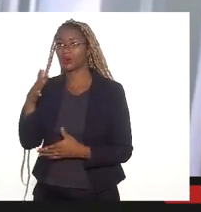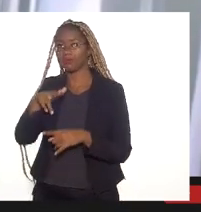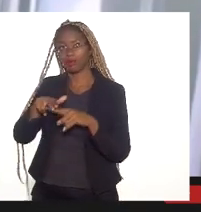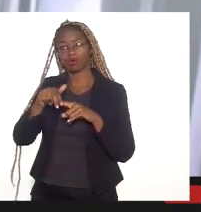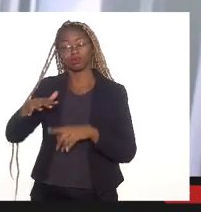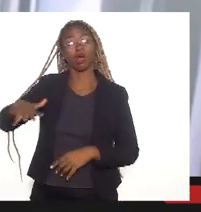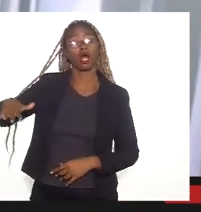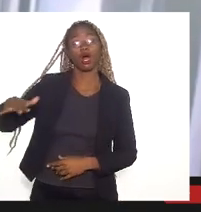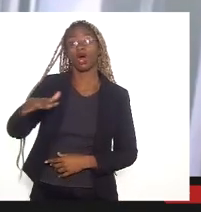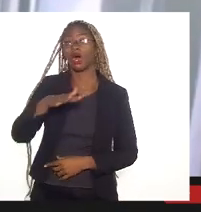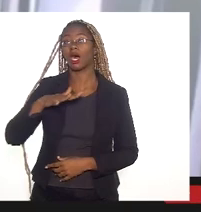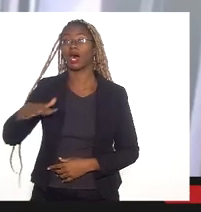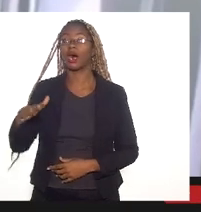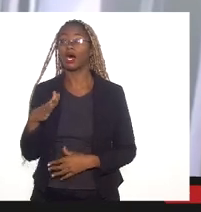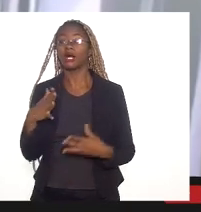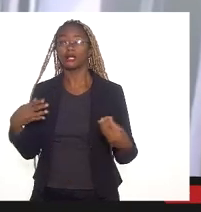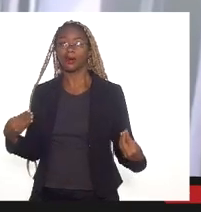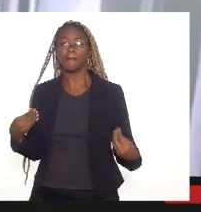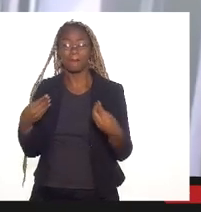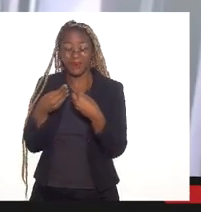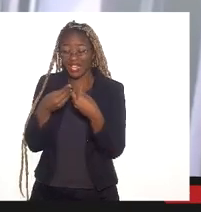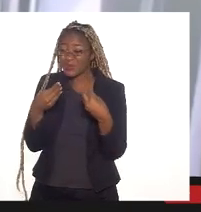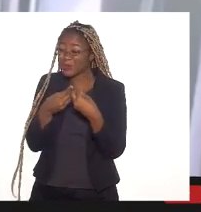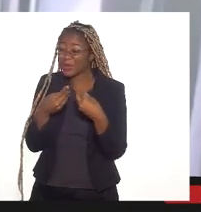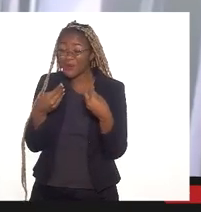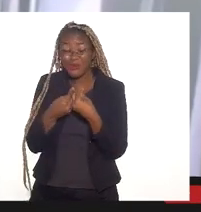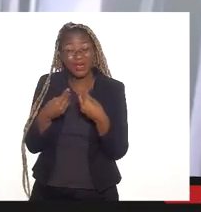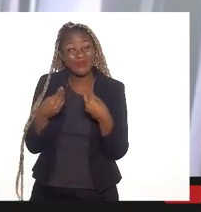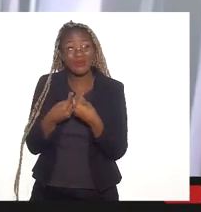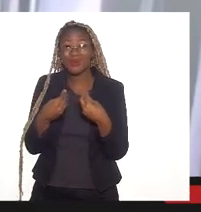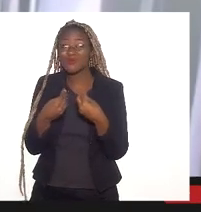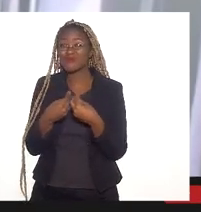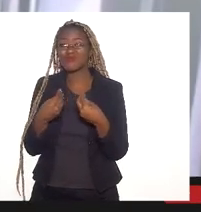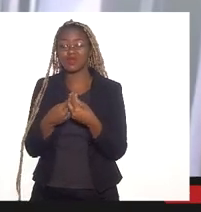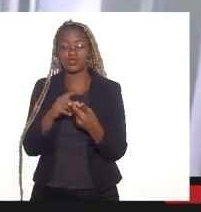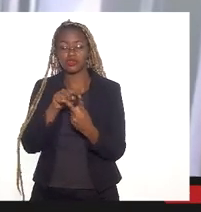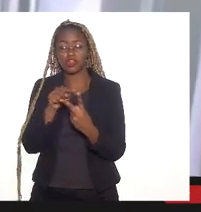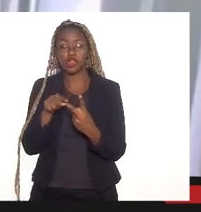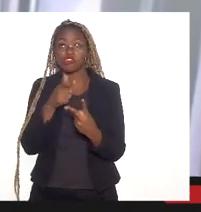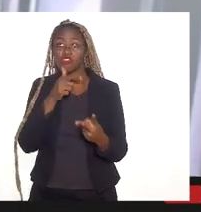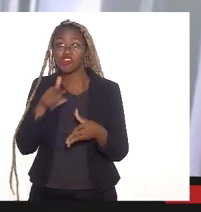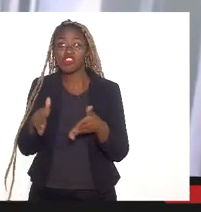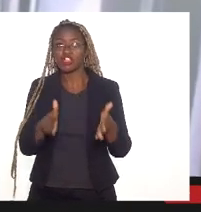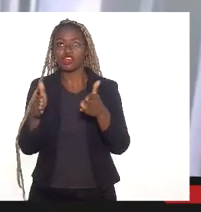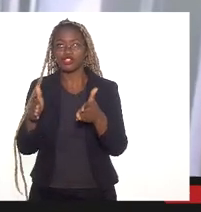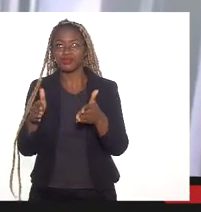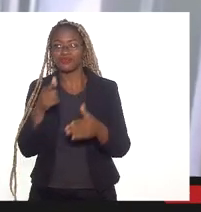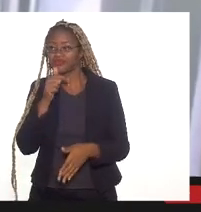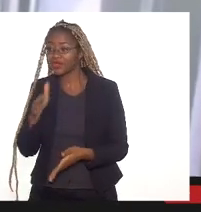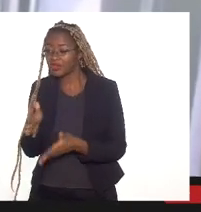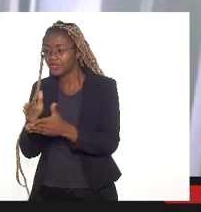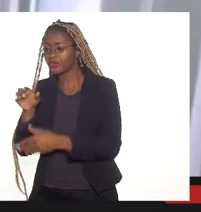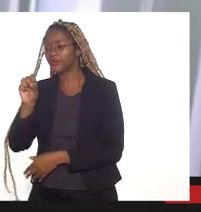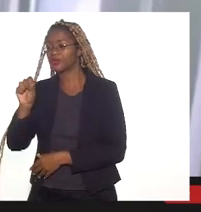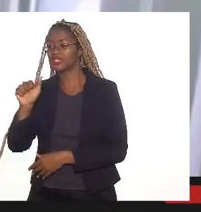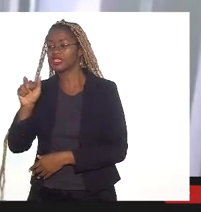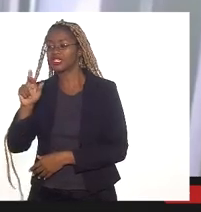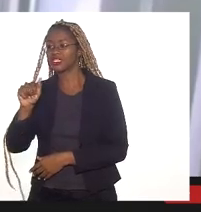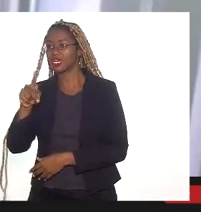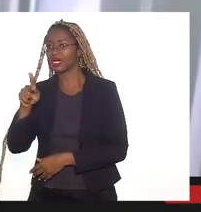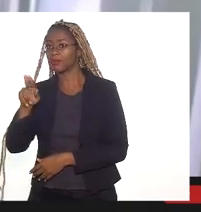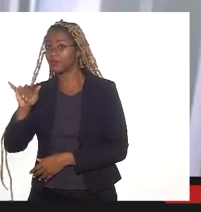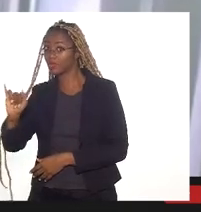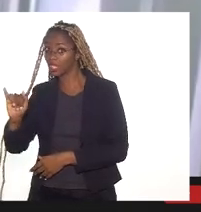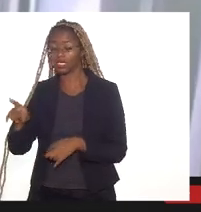de uma área localizada bem próximo a dois rios, rio Sarapuí e o rio Iguaçu.